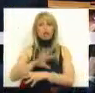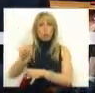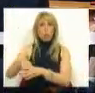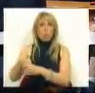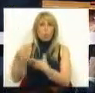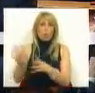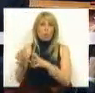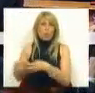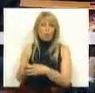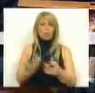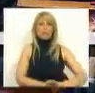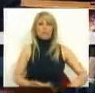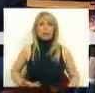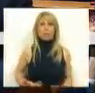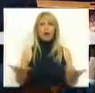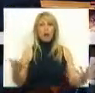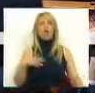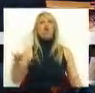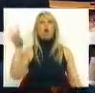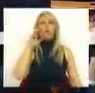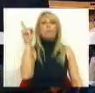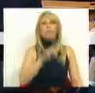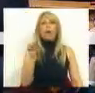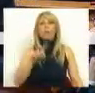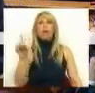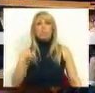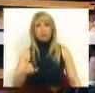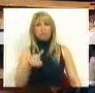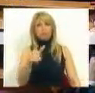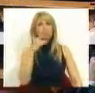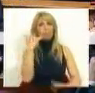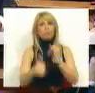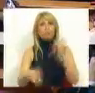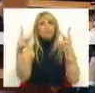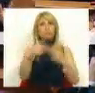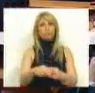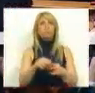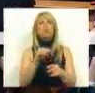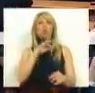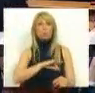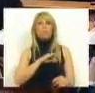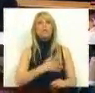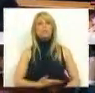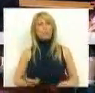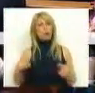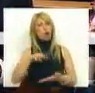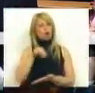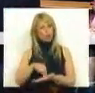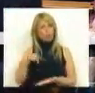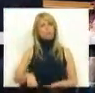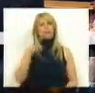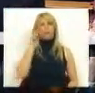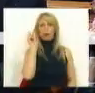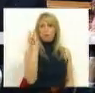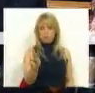E também ouvimos já agora sistematicamente o risco de mais cortes em subsídio de desemprego. Cá estaremos para ver. Cá estaremos